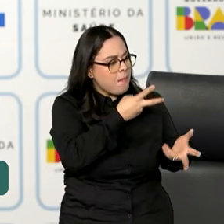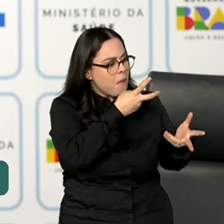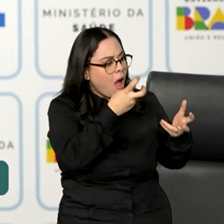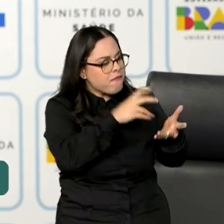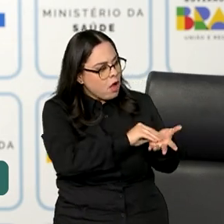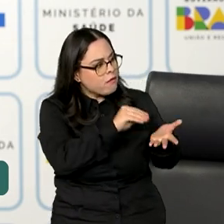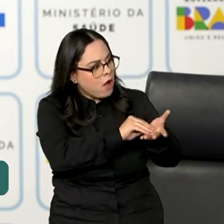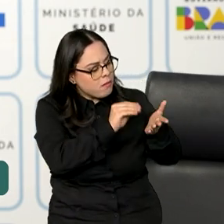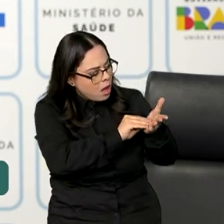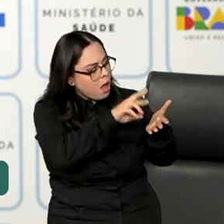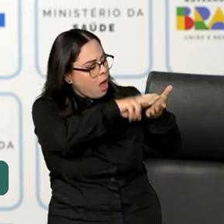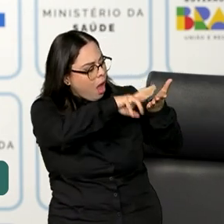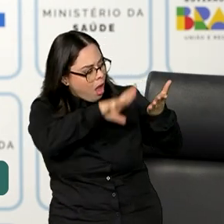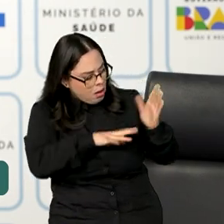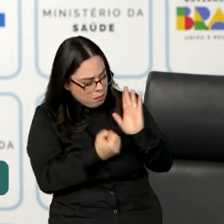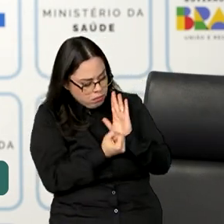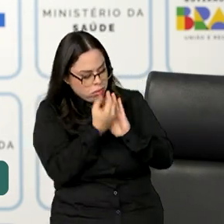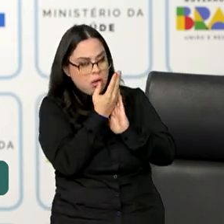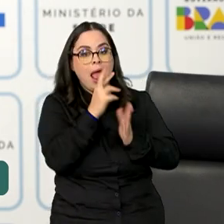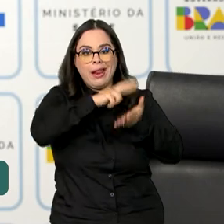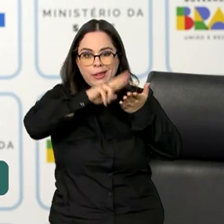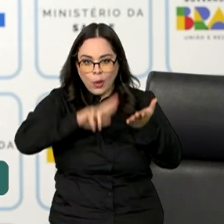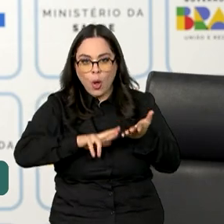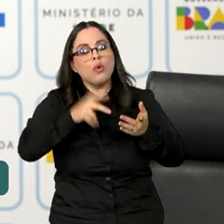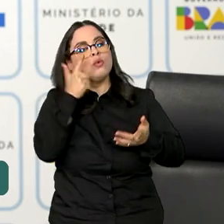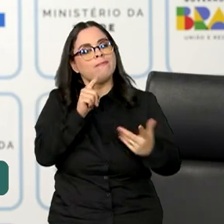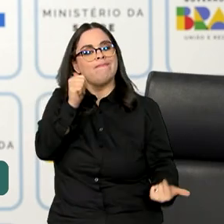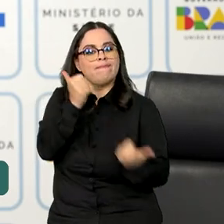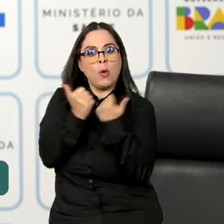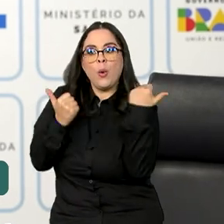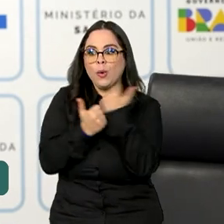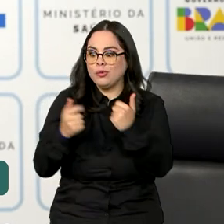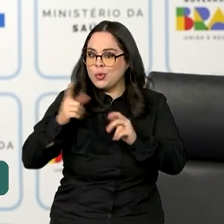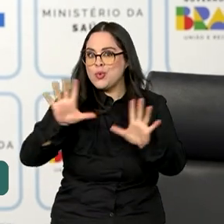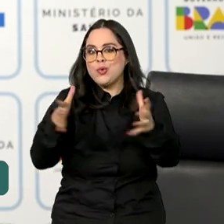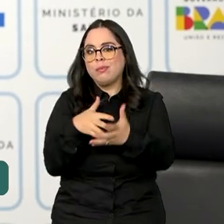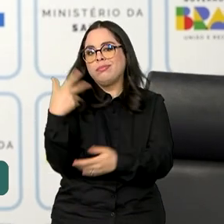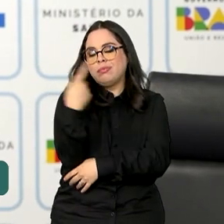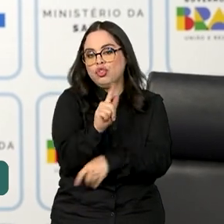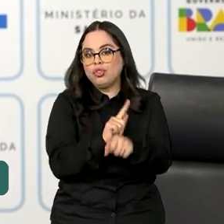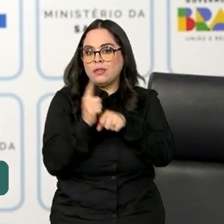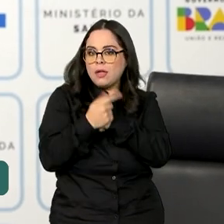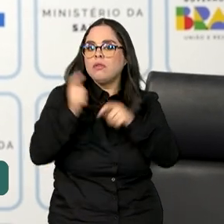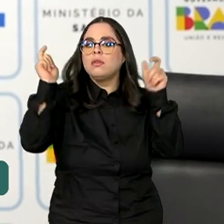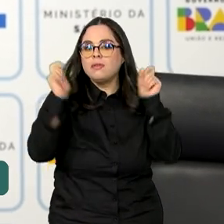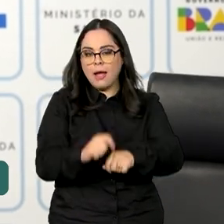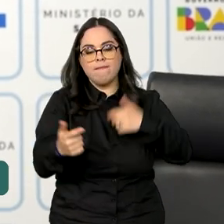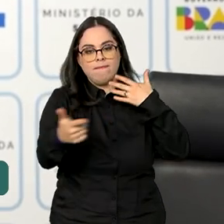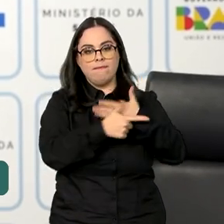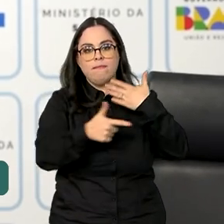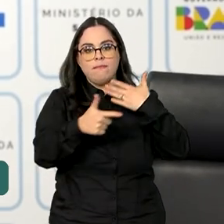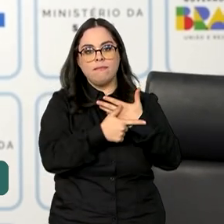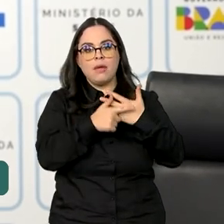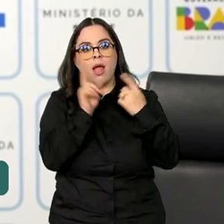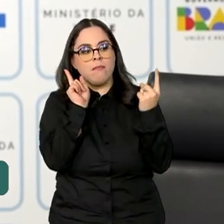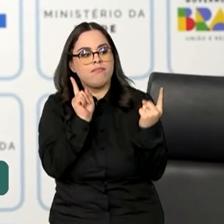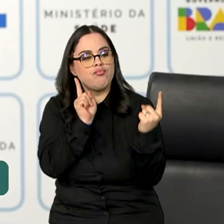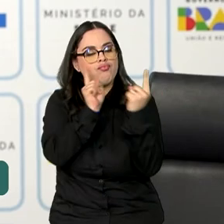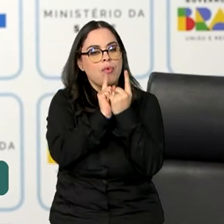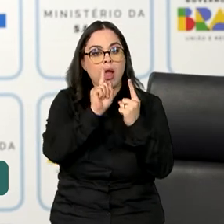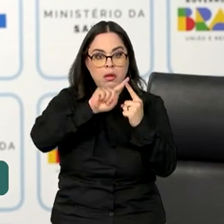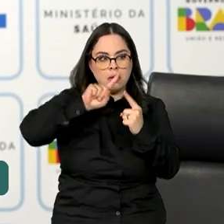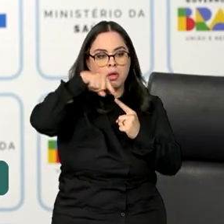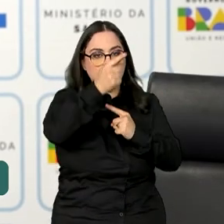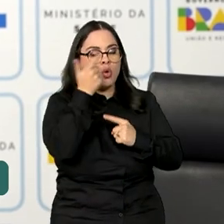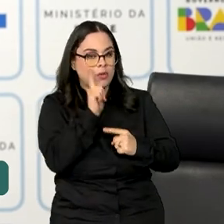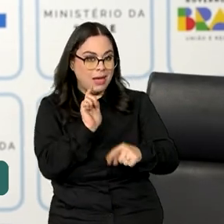relatório situacional e deste apoio à gestão, fazer aí um papel de próximas missões